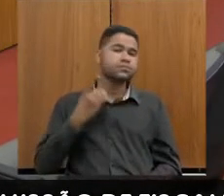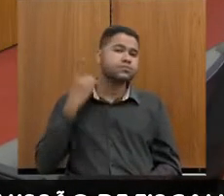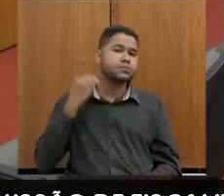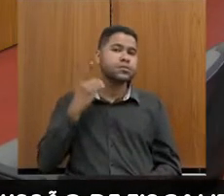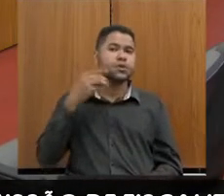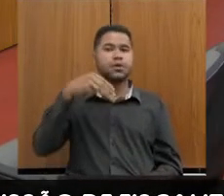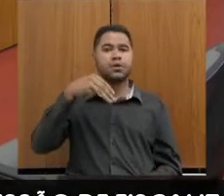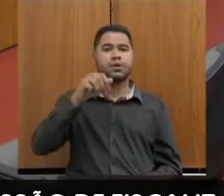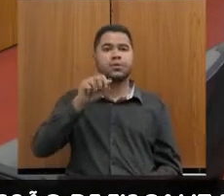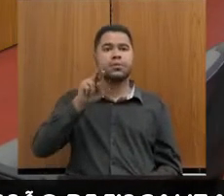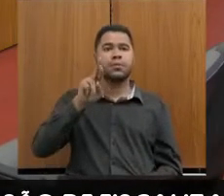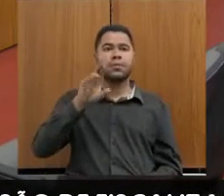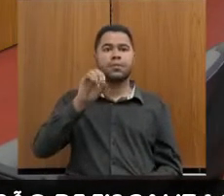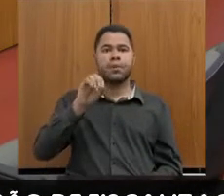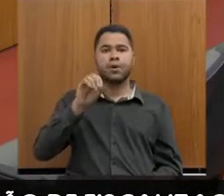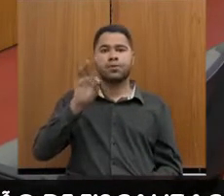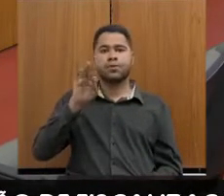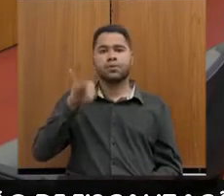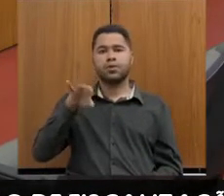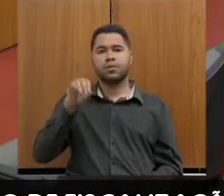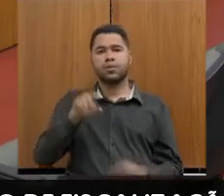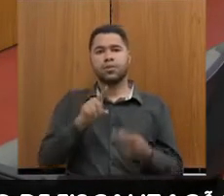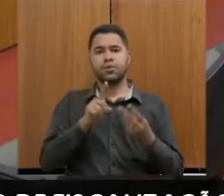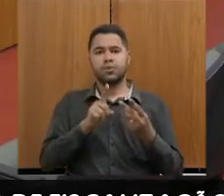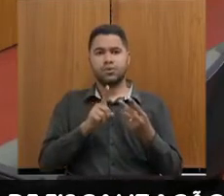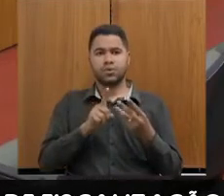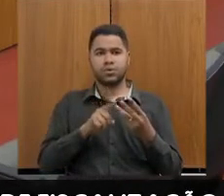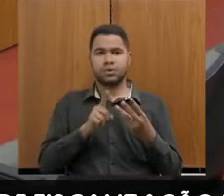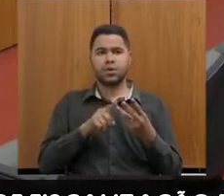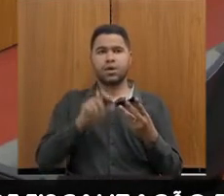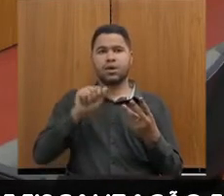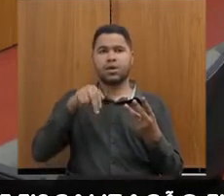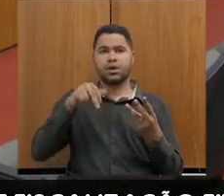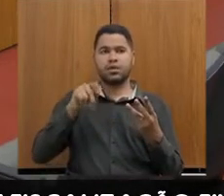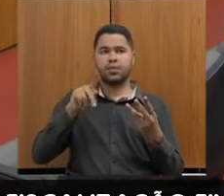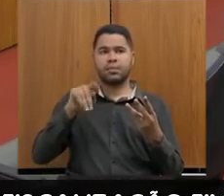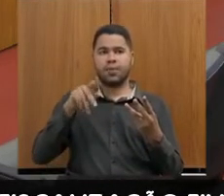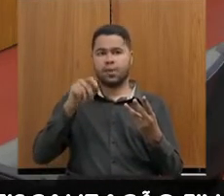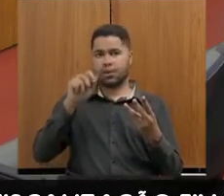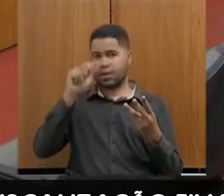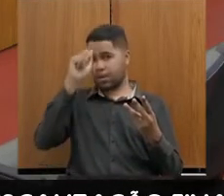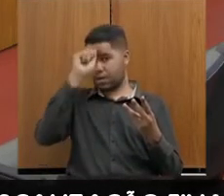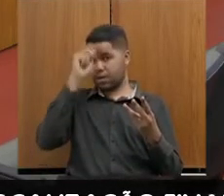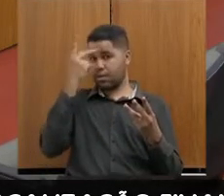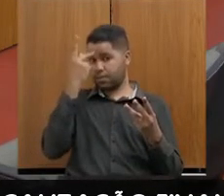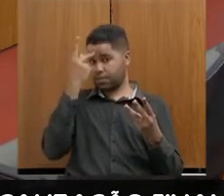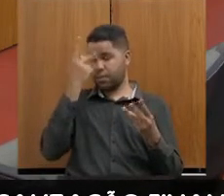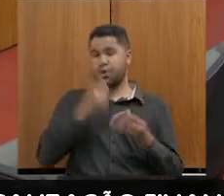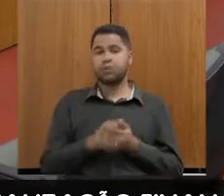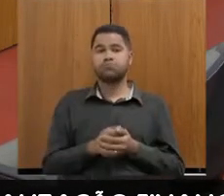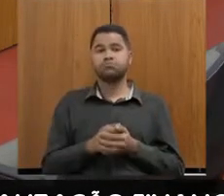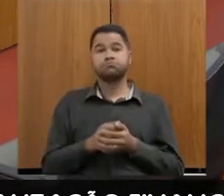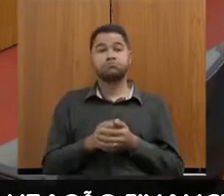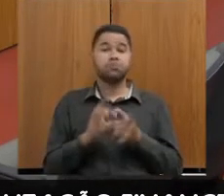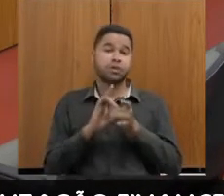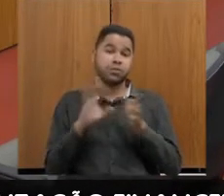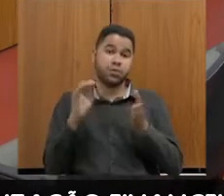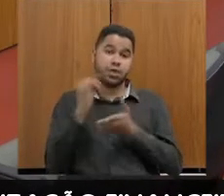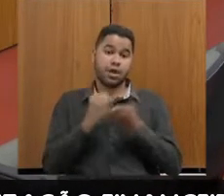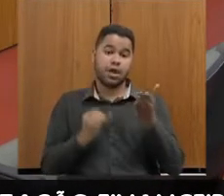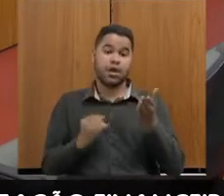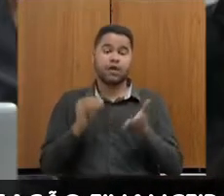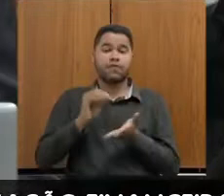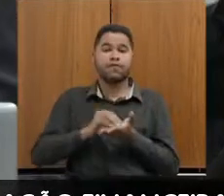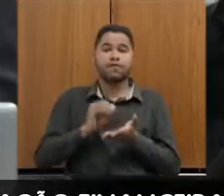Tramontes e da deputada Ana Paula Serqueira também, sejam bem-vindos de modo virtual, fiquem à vontade de fazer suas inscrições, só falta a Bia falar